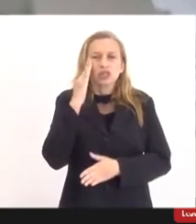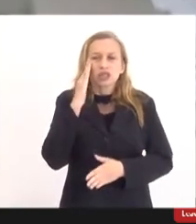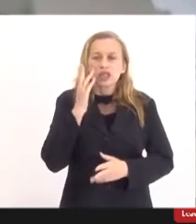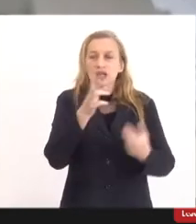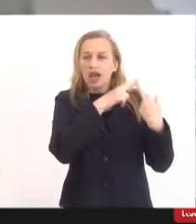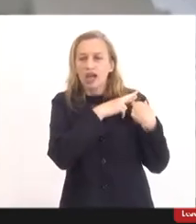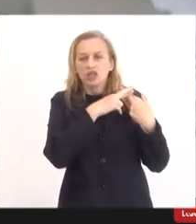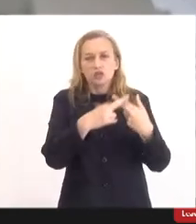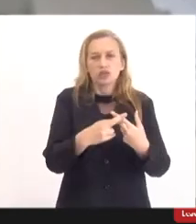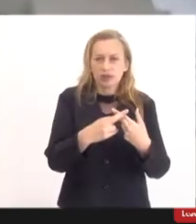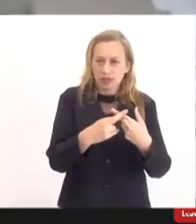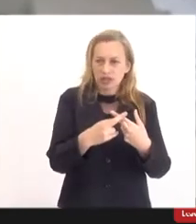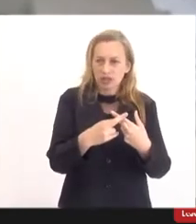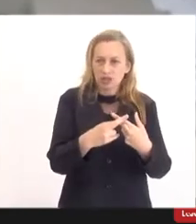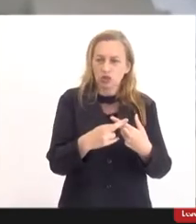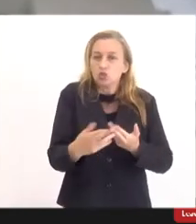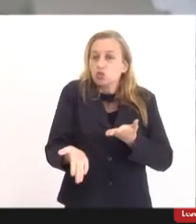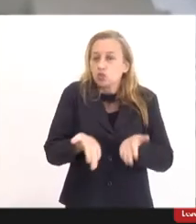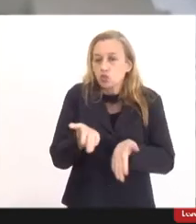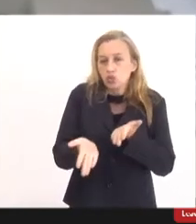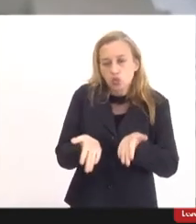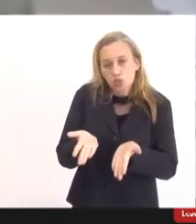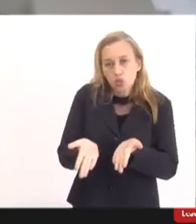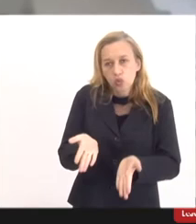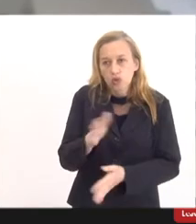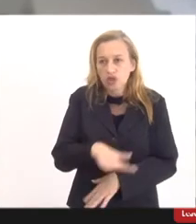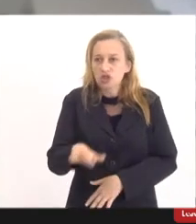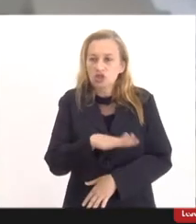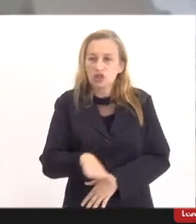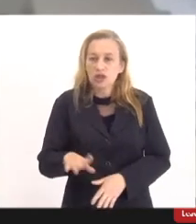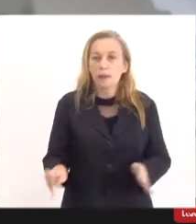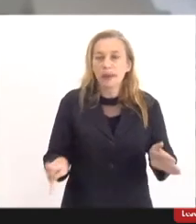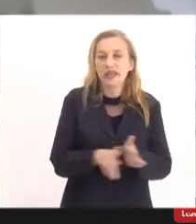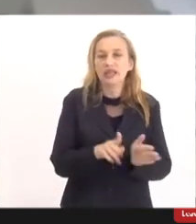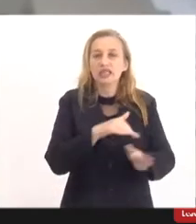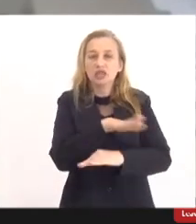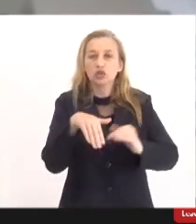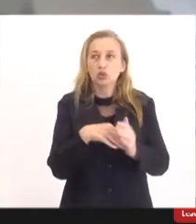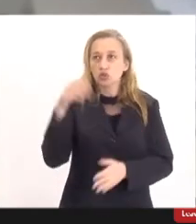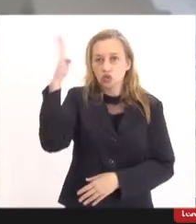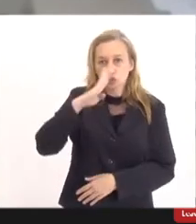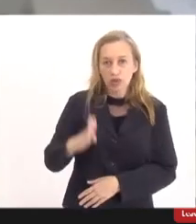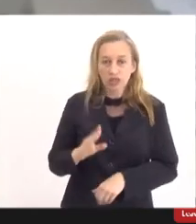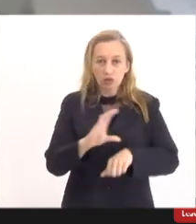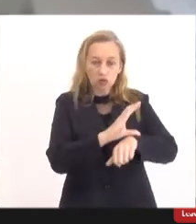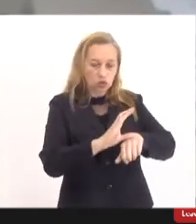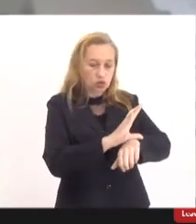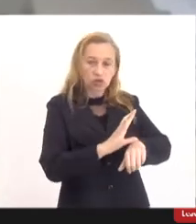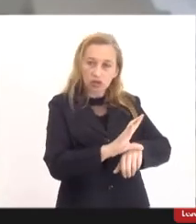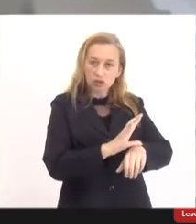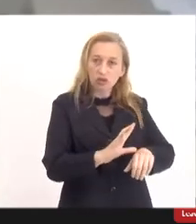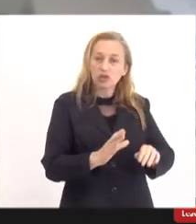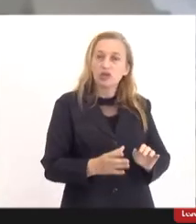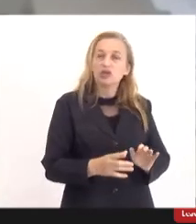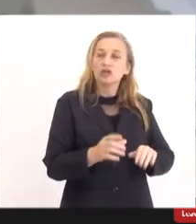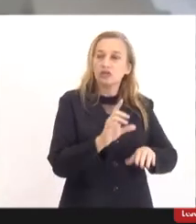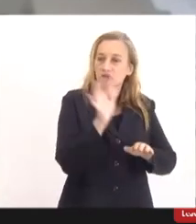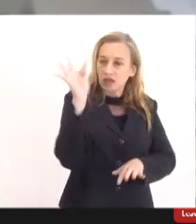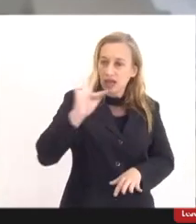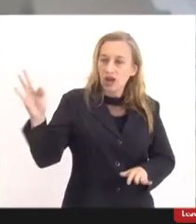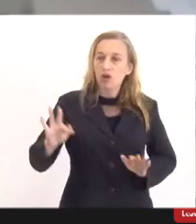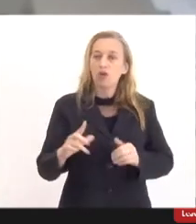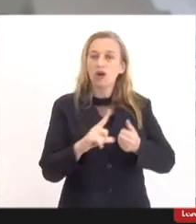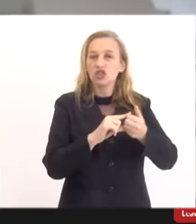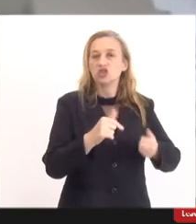responsabilidade do cuidado das crianças é de todos no Brasil. A Constituição Federal, no artigo 227, traz essa